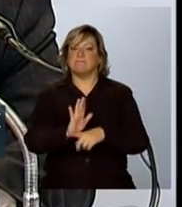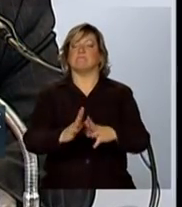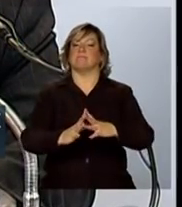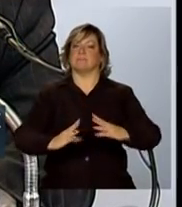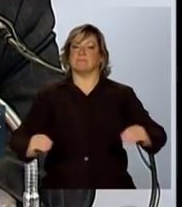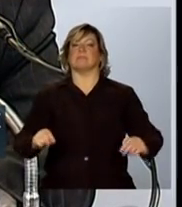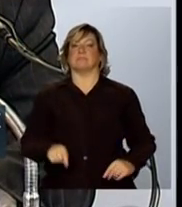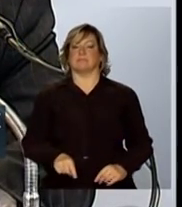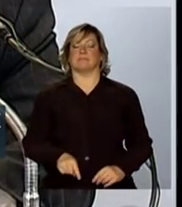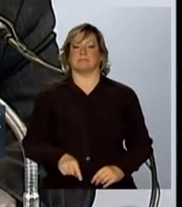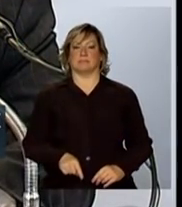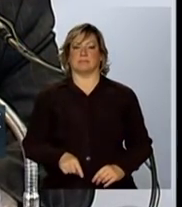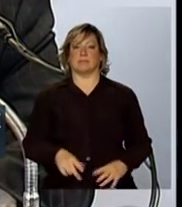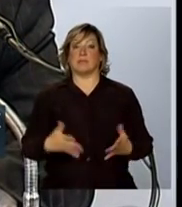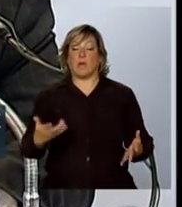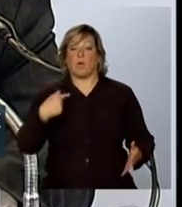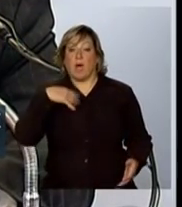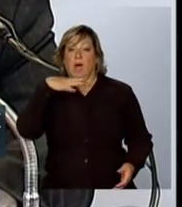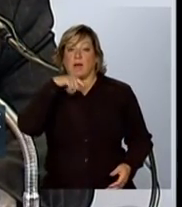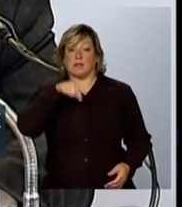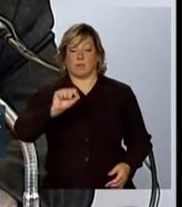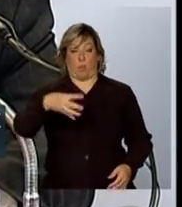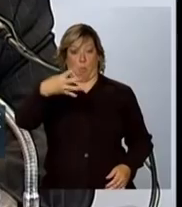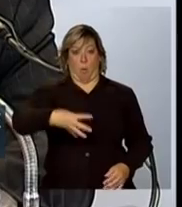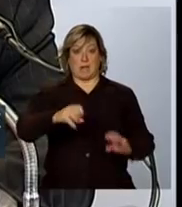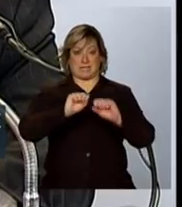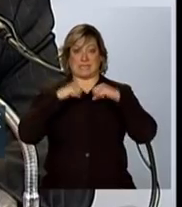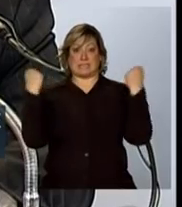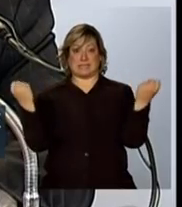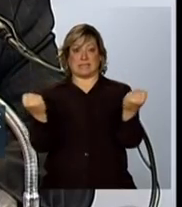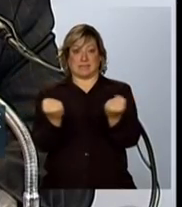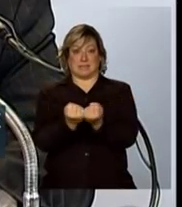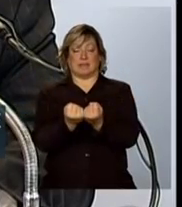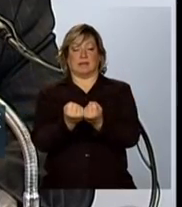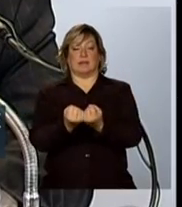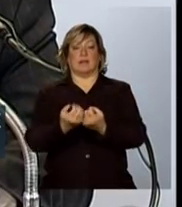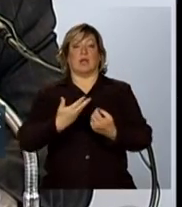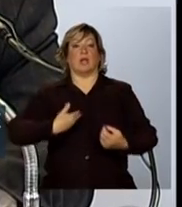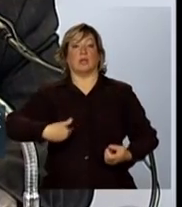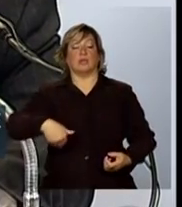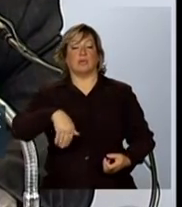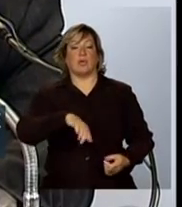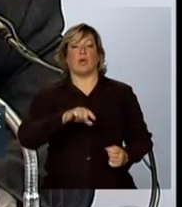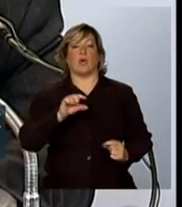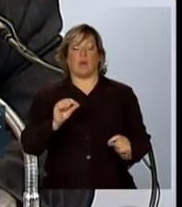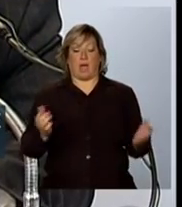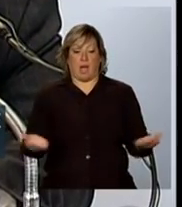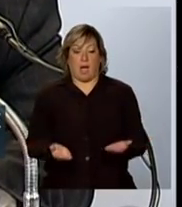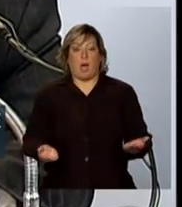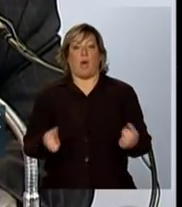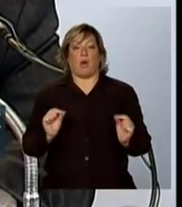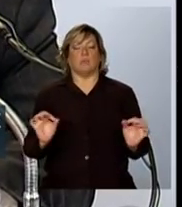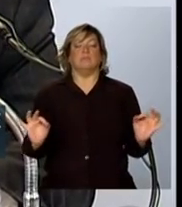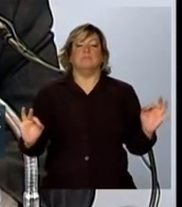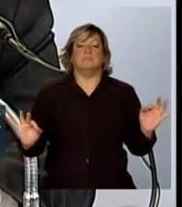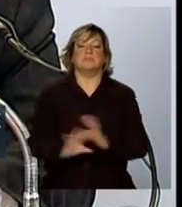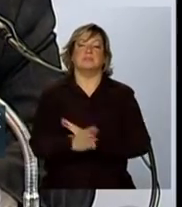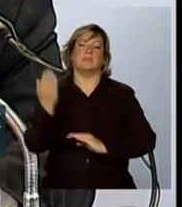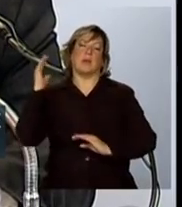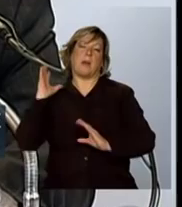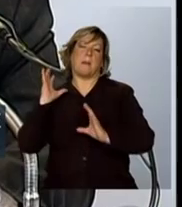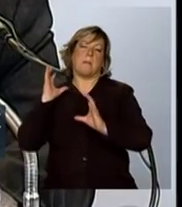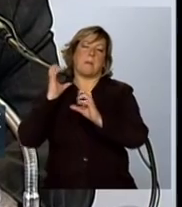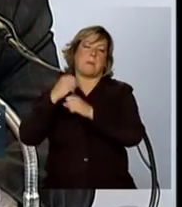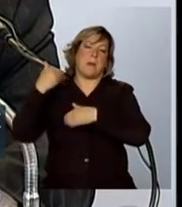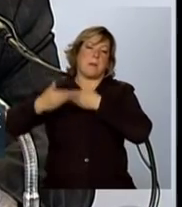E eu acho que, nesse quarto seminário, a gente meio que encerra definitivamente um ciclo de